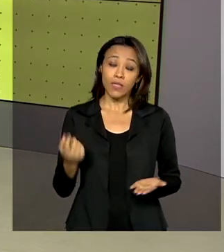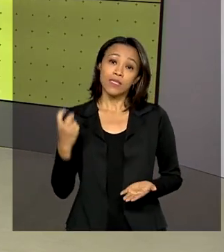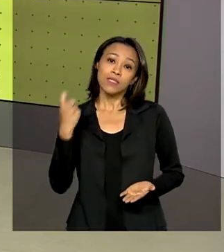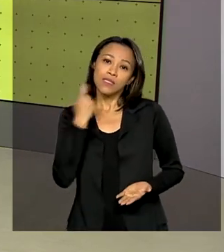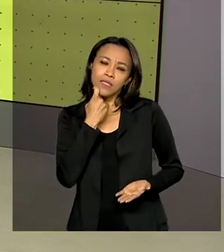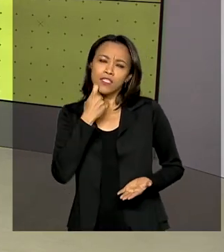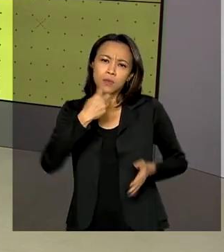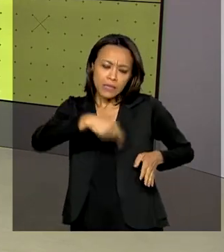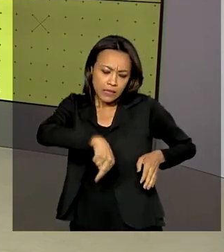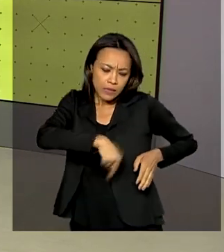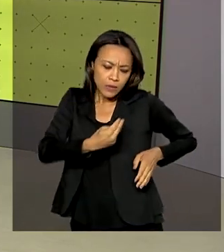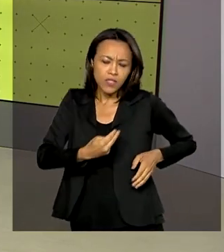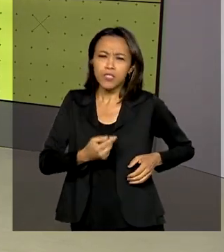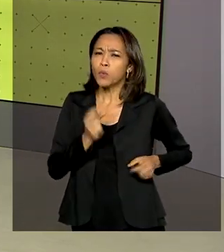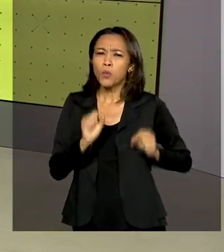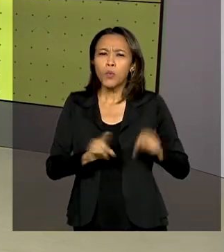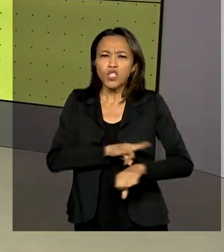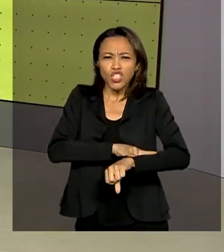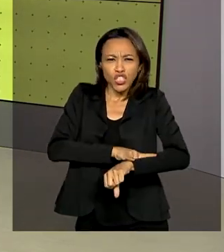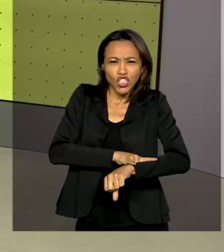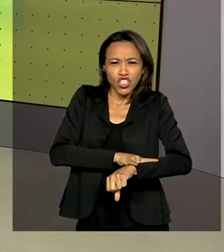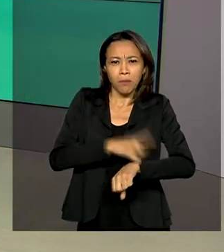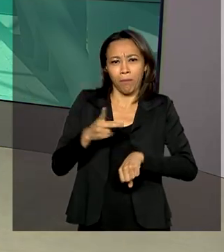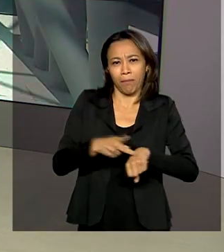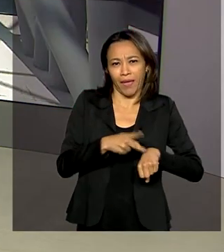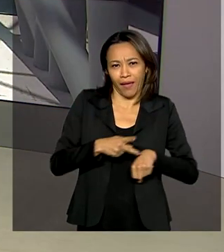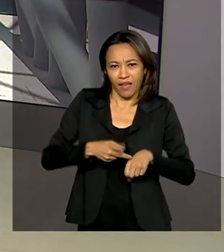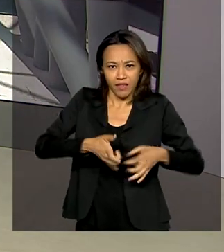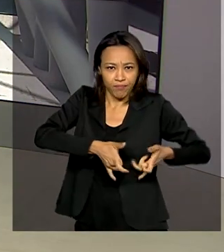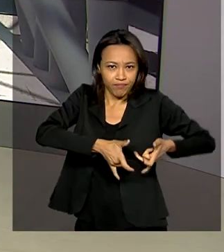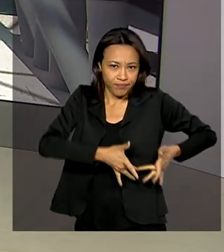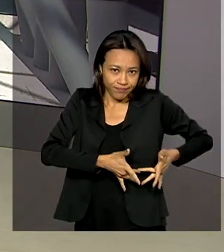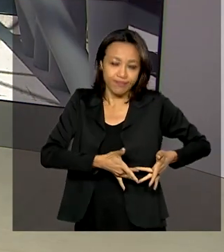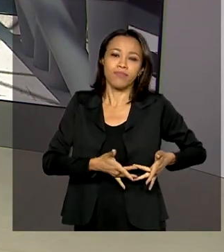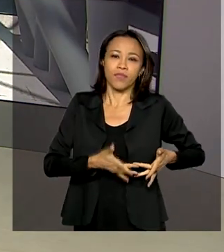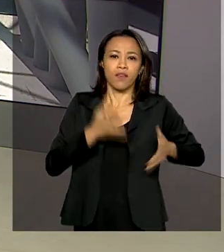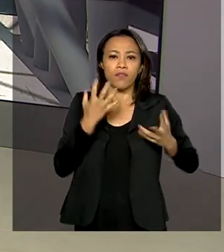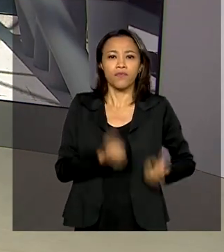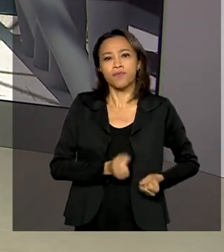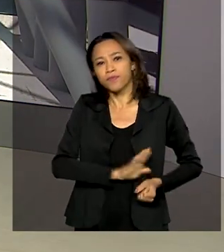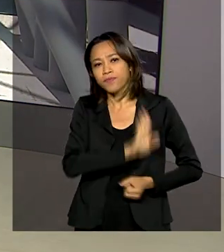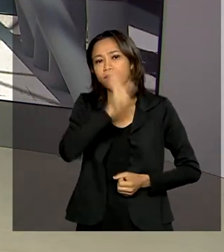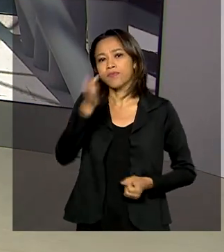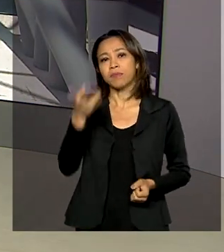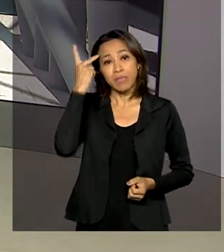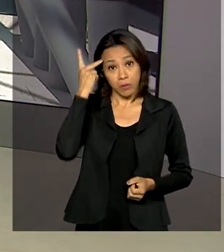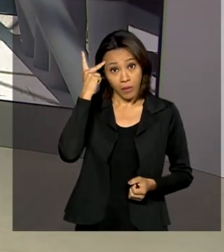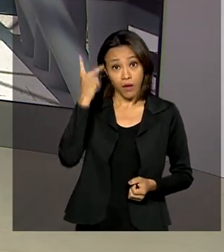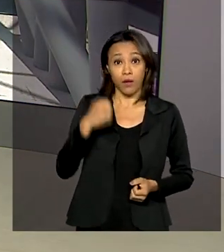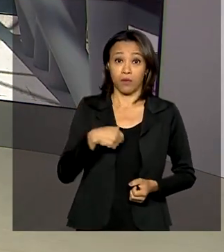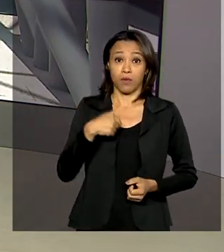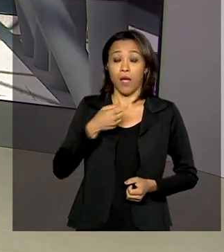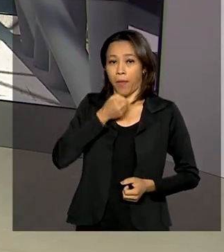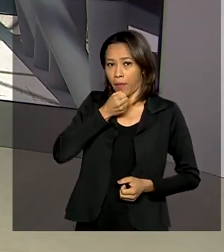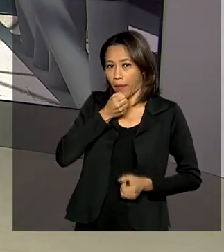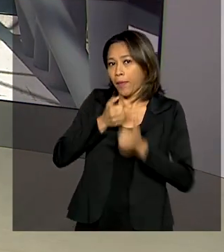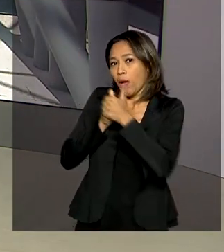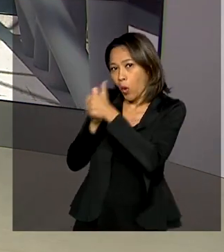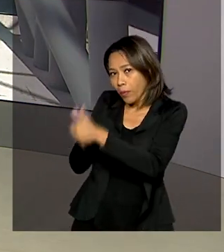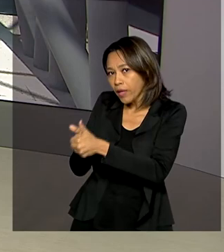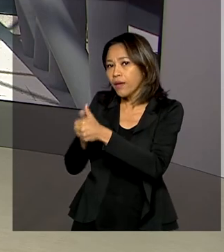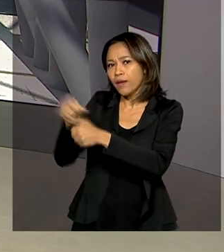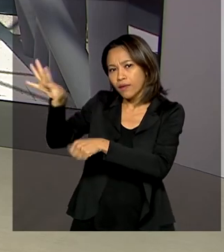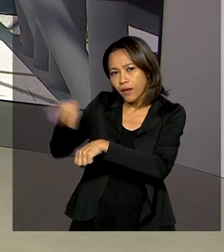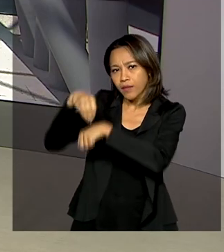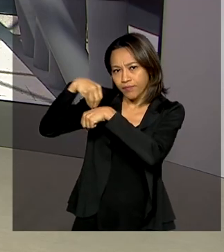para a retirada de um cálculo na bexiga. Nós vamos direto a São Paulo. O repórter Dimas Saldi acompanha e traz mais informações para a